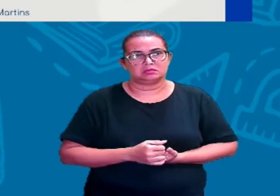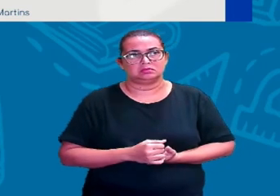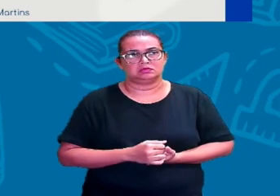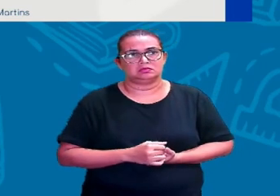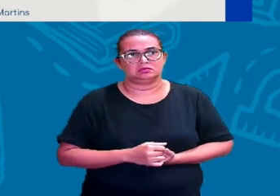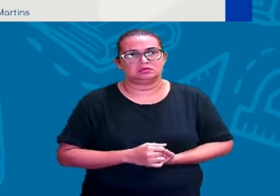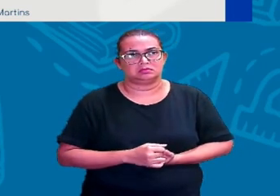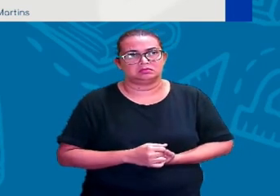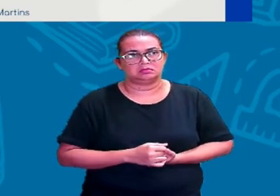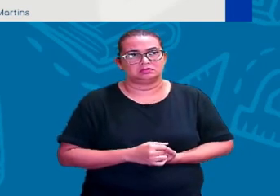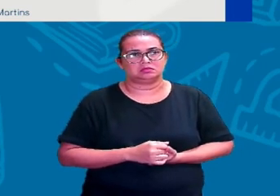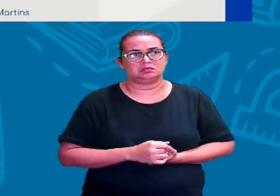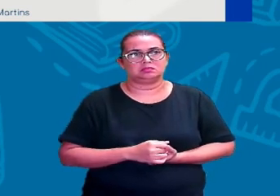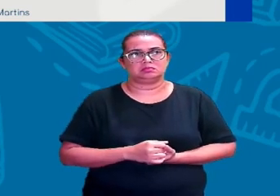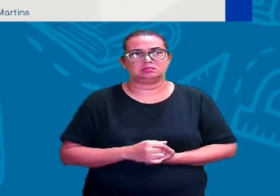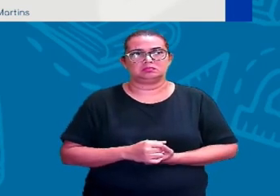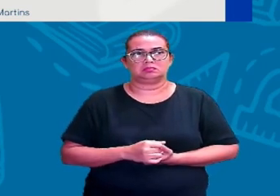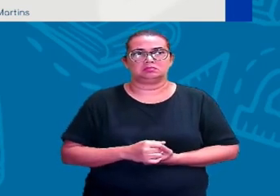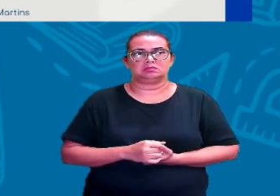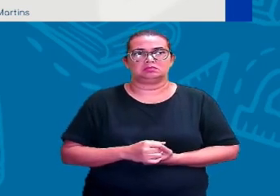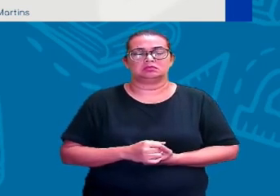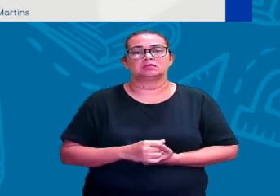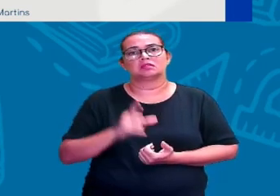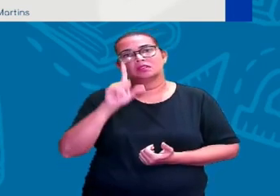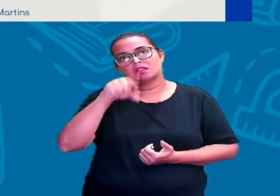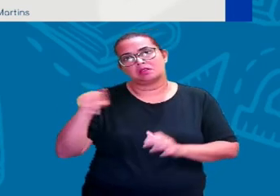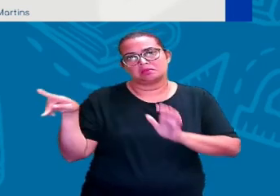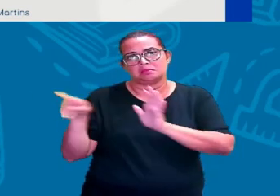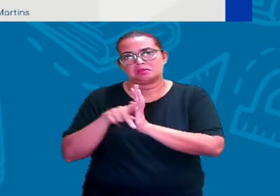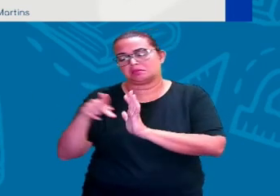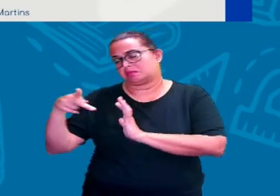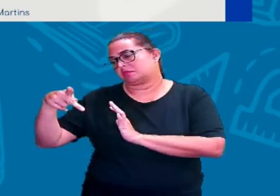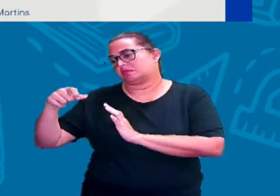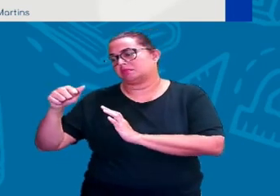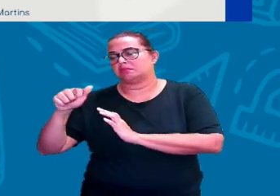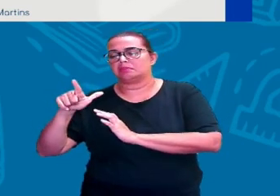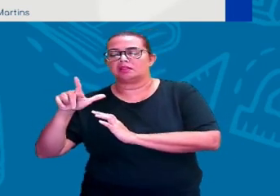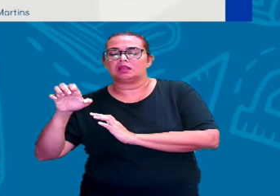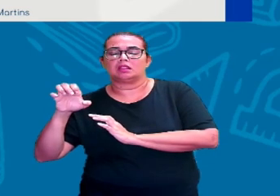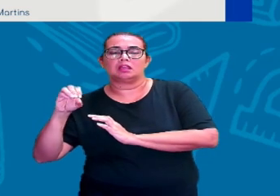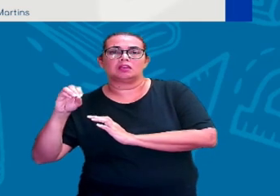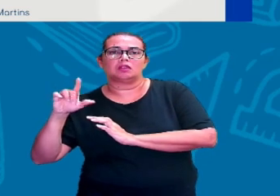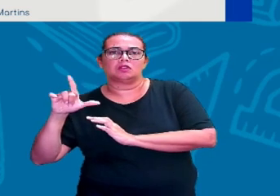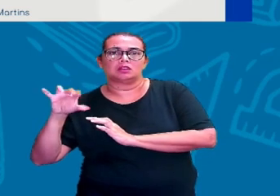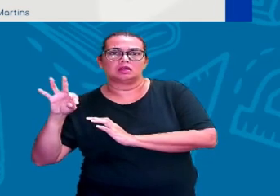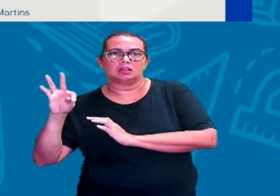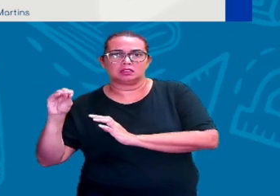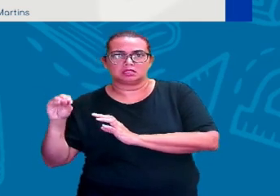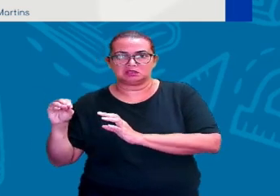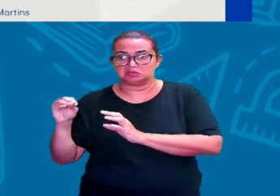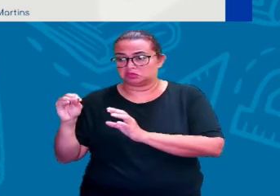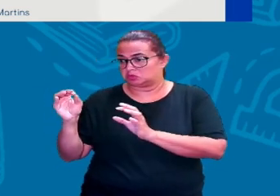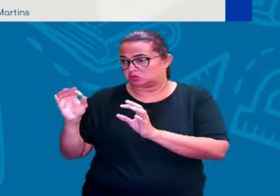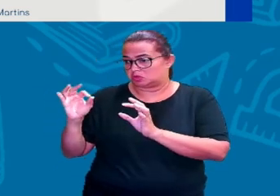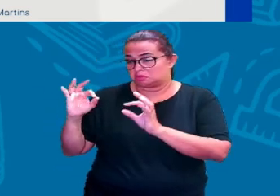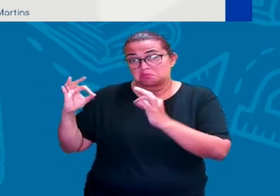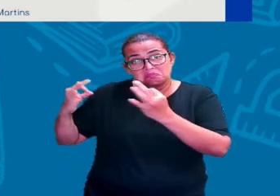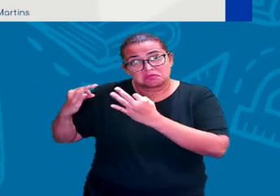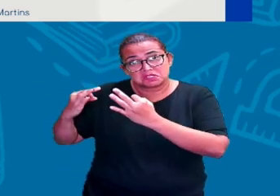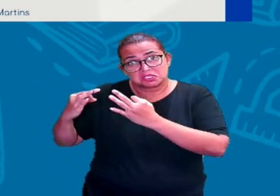Ferramentas. Essas ferramentas são do período Paleolítico, certo? A gente vê que elas não têm tanto trato.